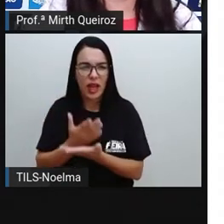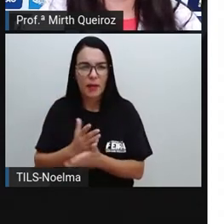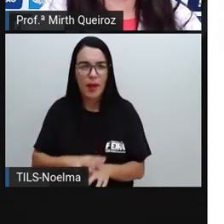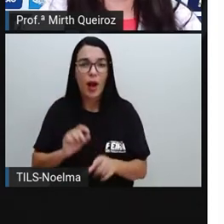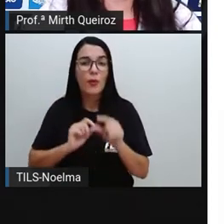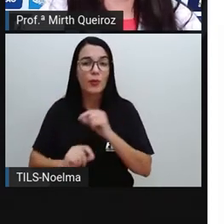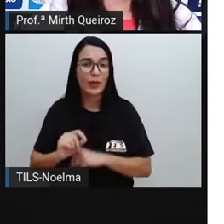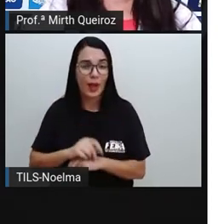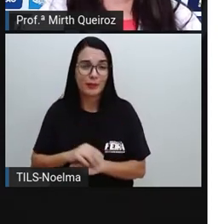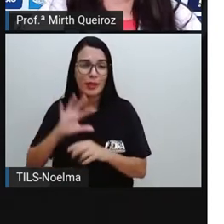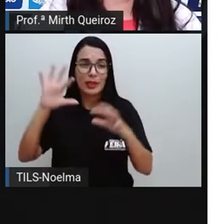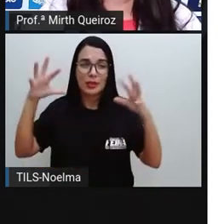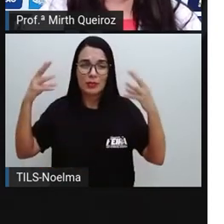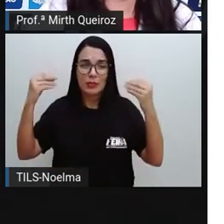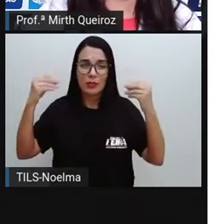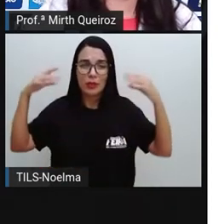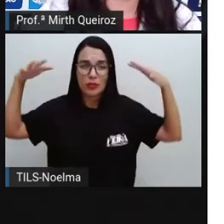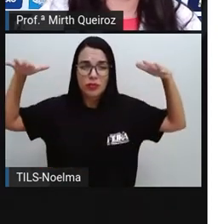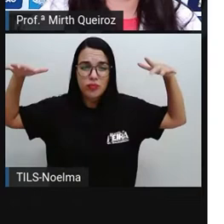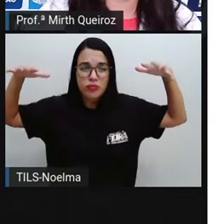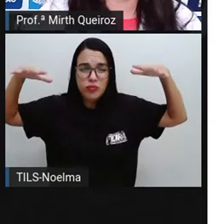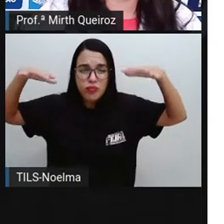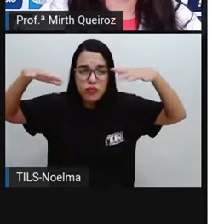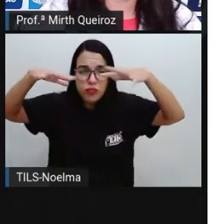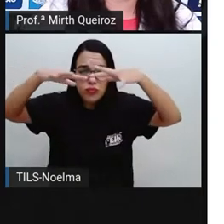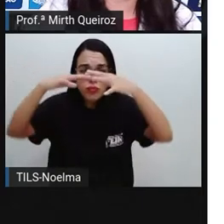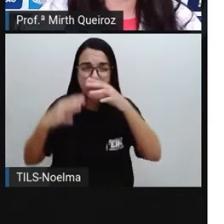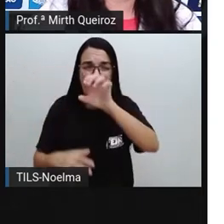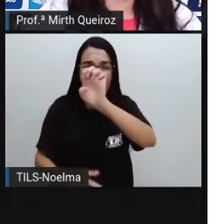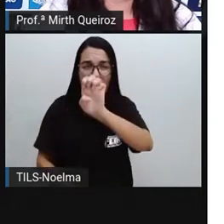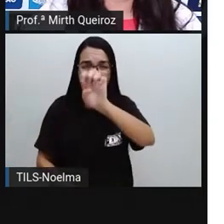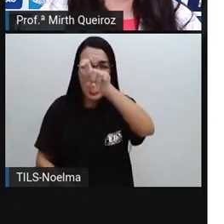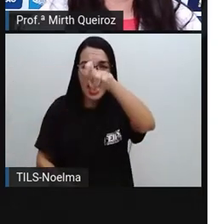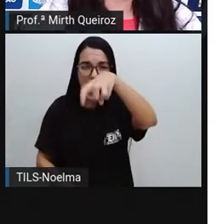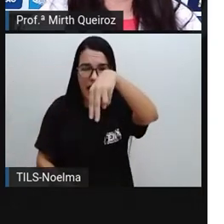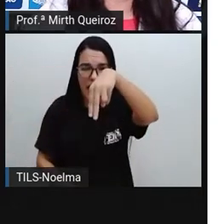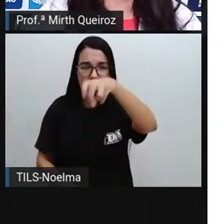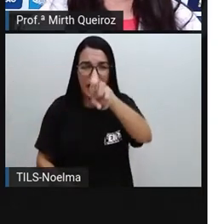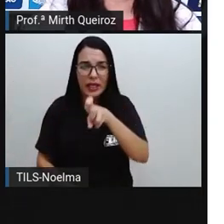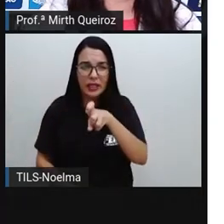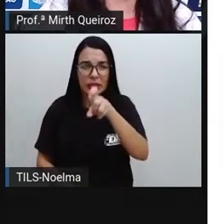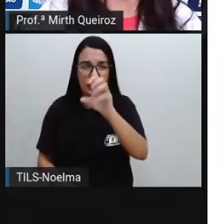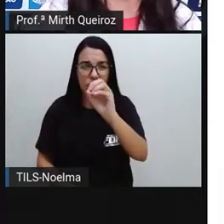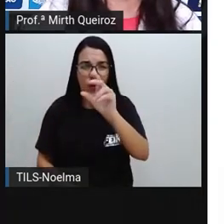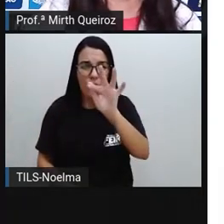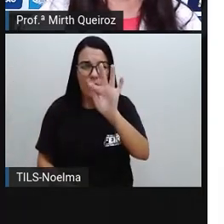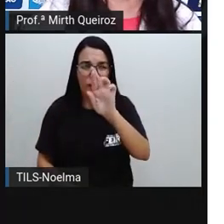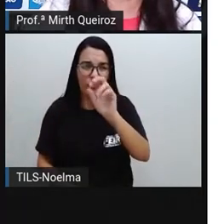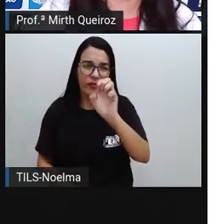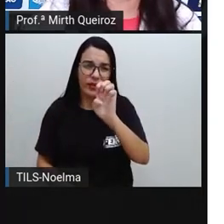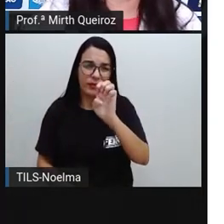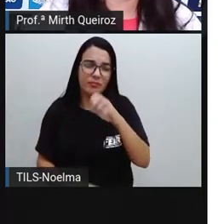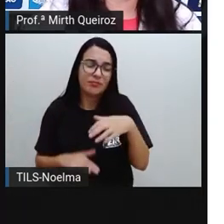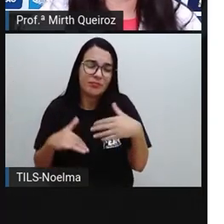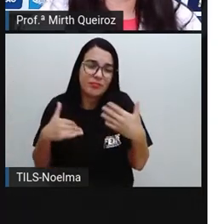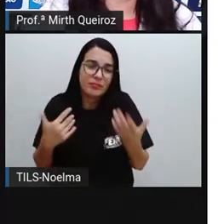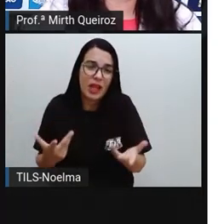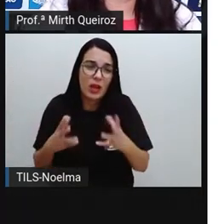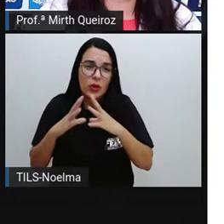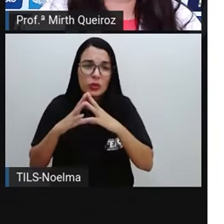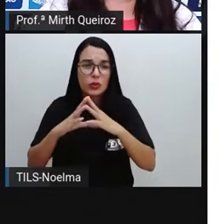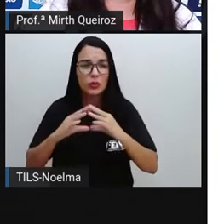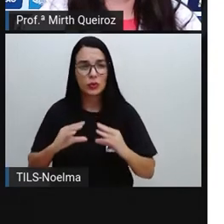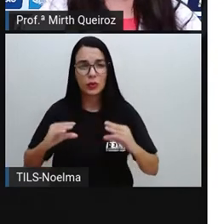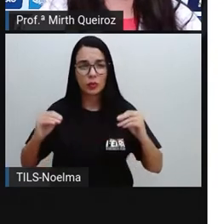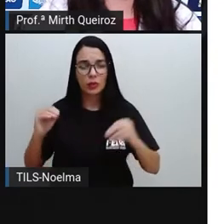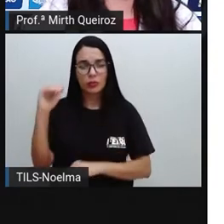permaneceu nela por um bom tempo. Cientistas e pesquisadores determinaram que o asteroide não era o motivo da extinção dos